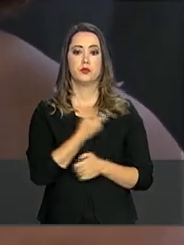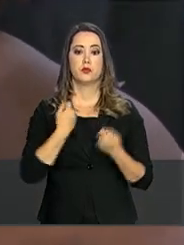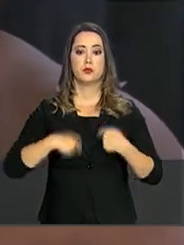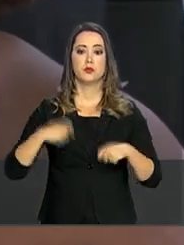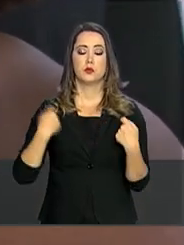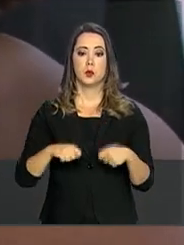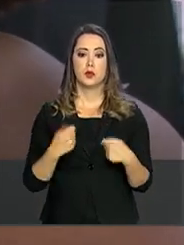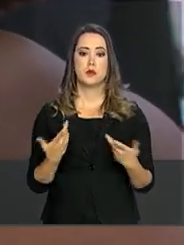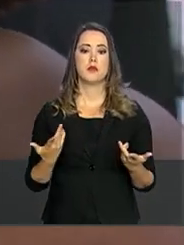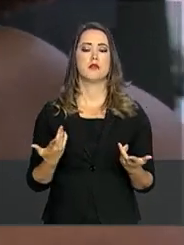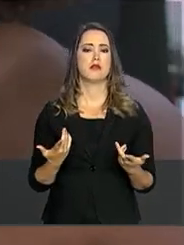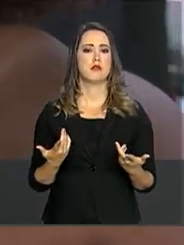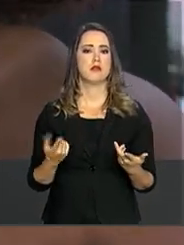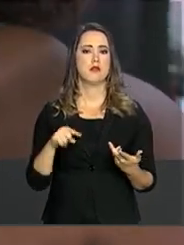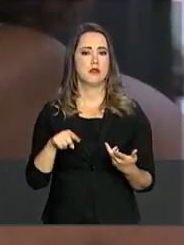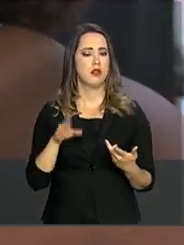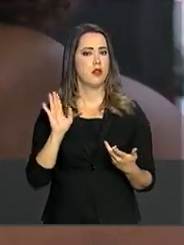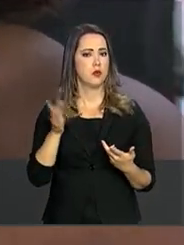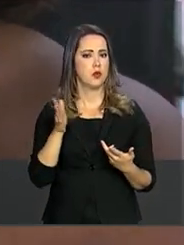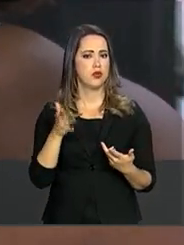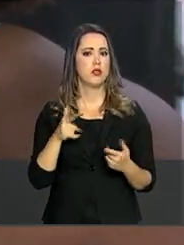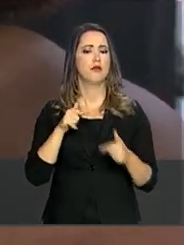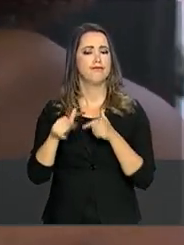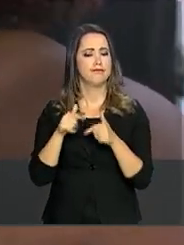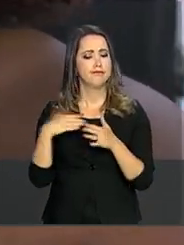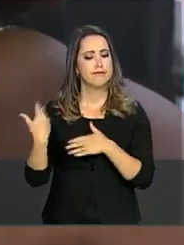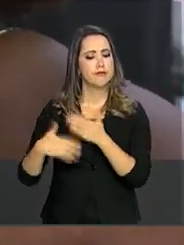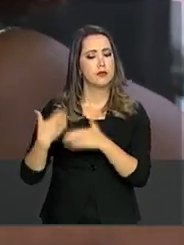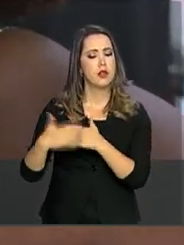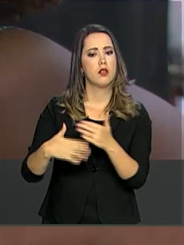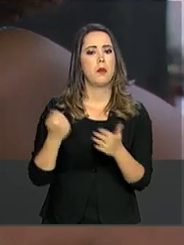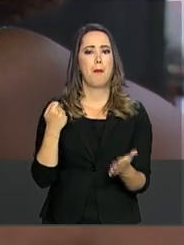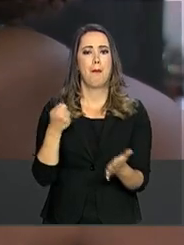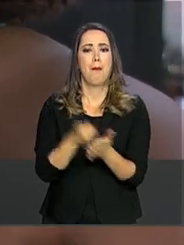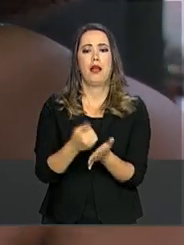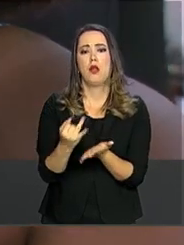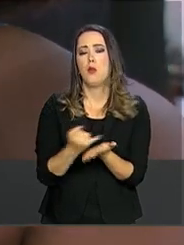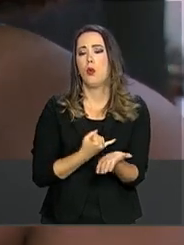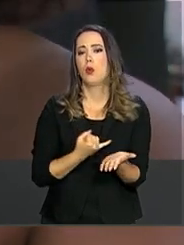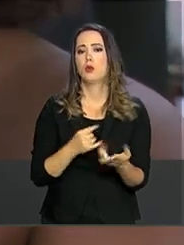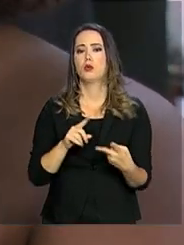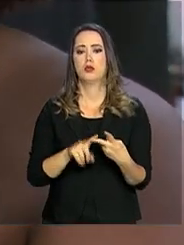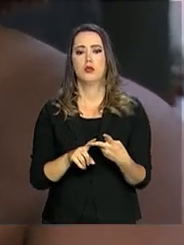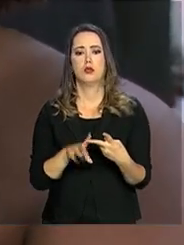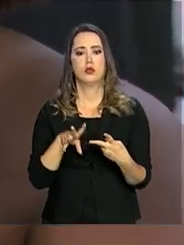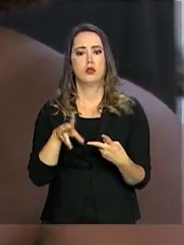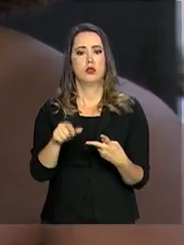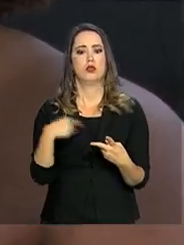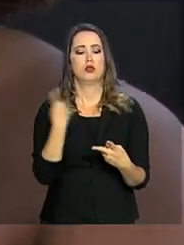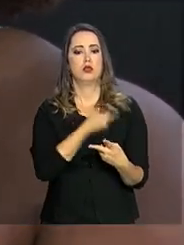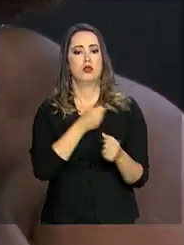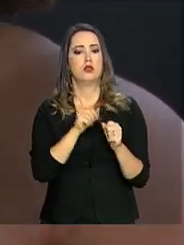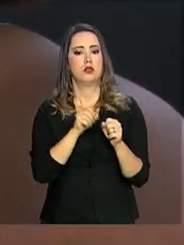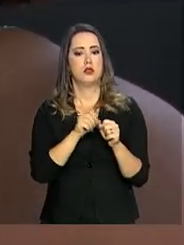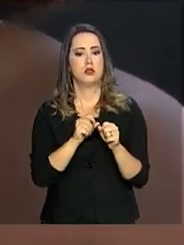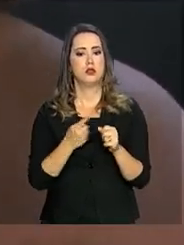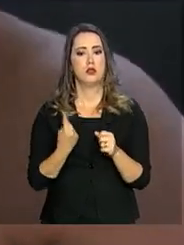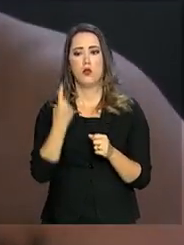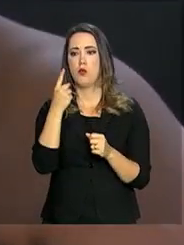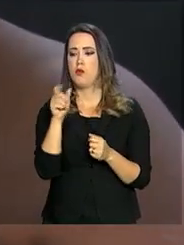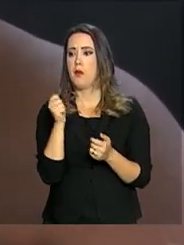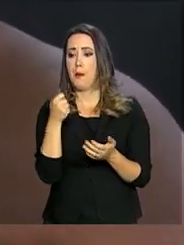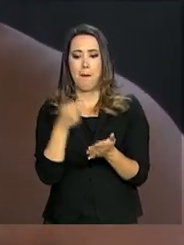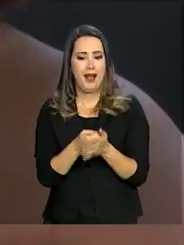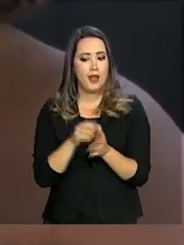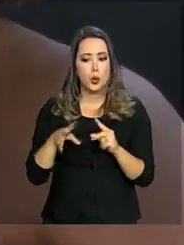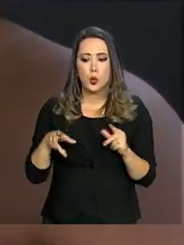e merecemos. Já fizemos tantos. Nós pagamos imposto. Tudo que a gente faz, uma coisinha a gente